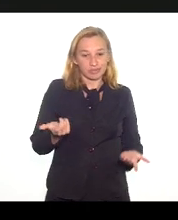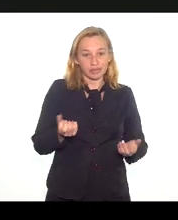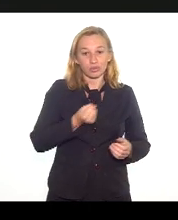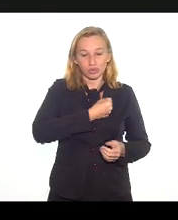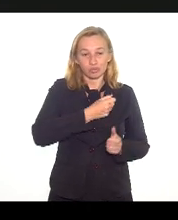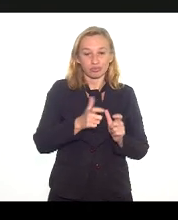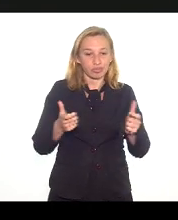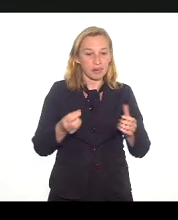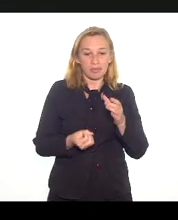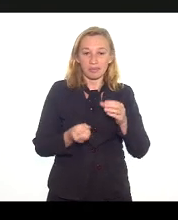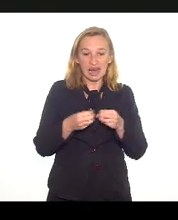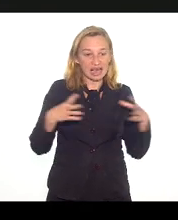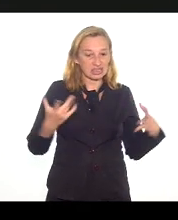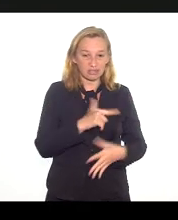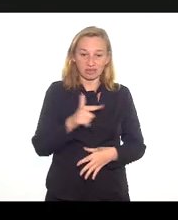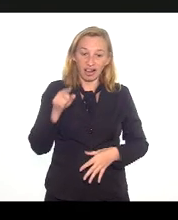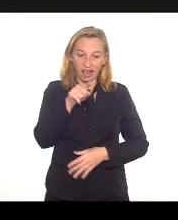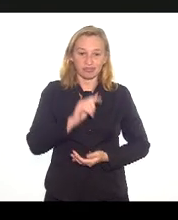Maria.